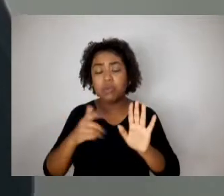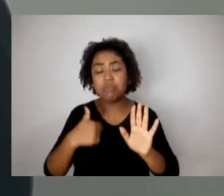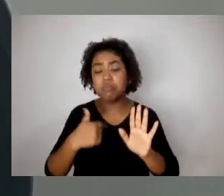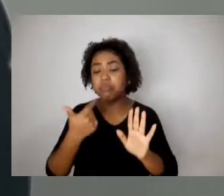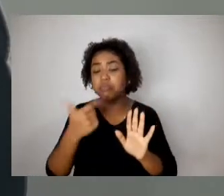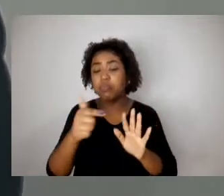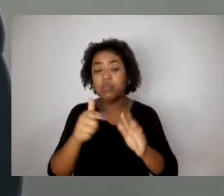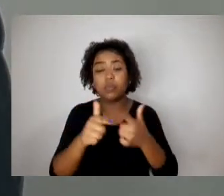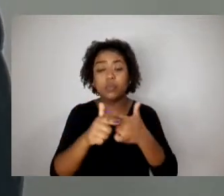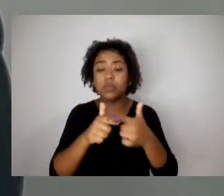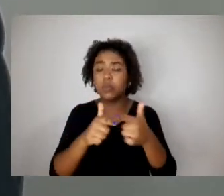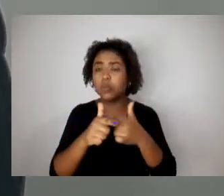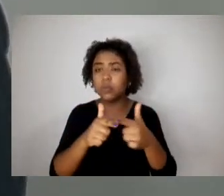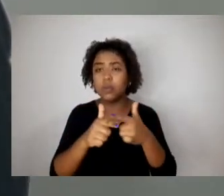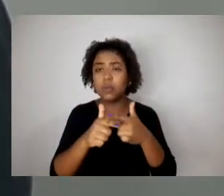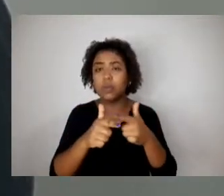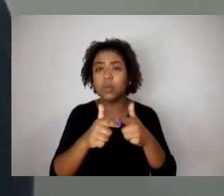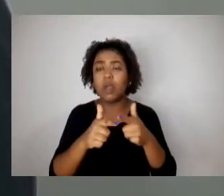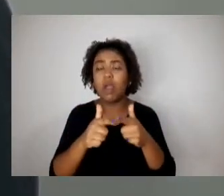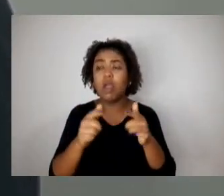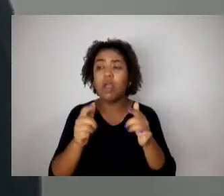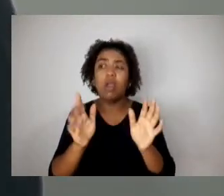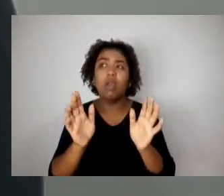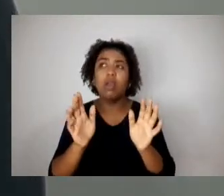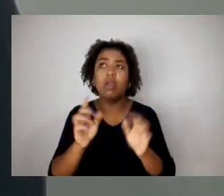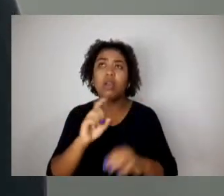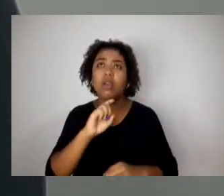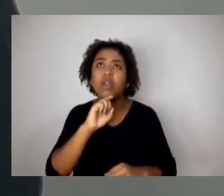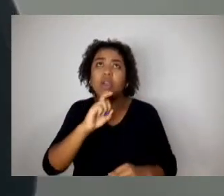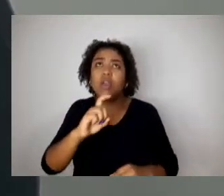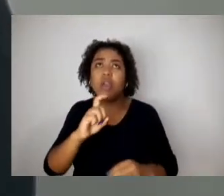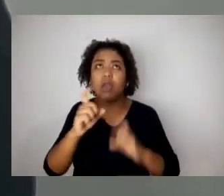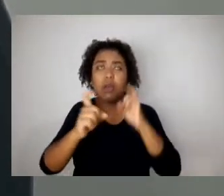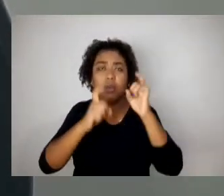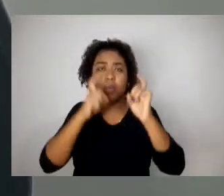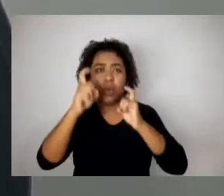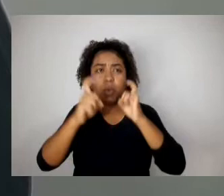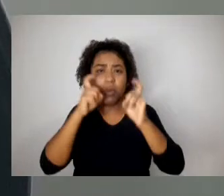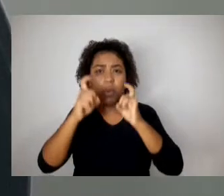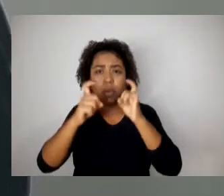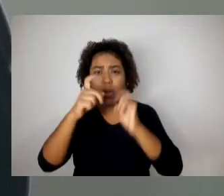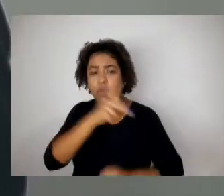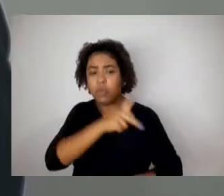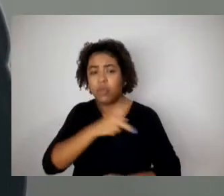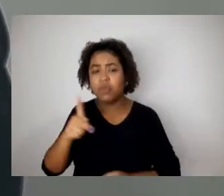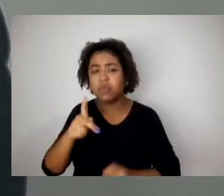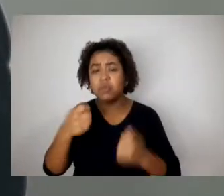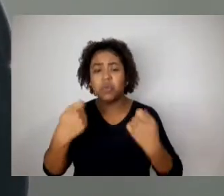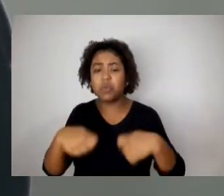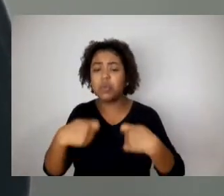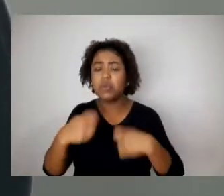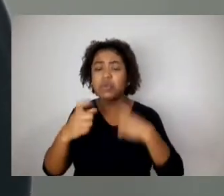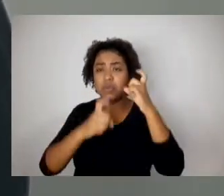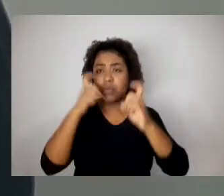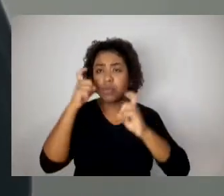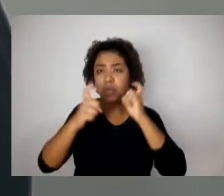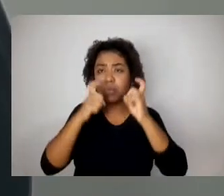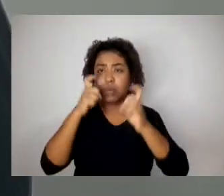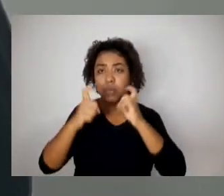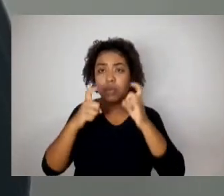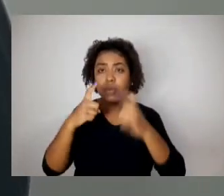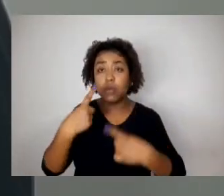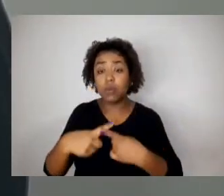ficar preocupado, porque o professor vai ensinar